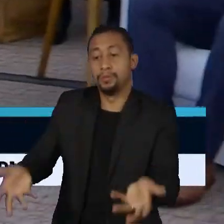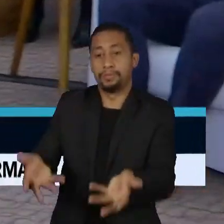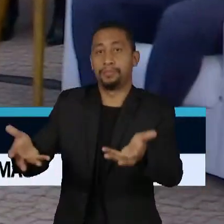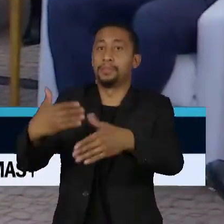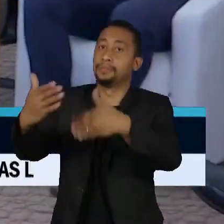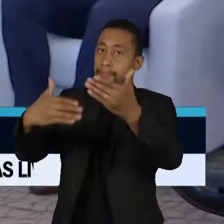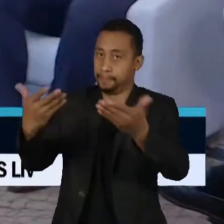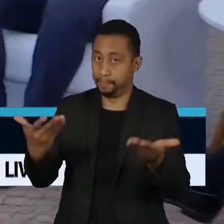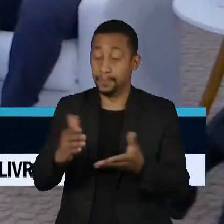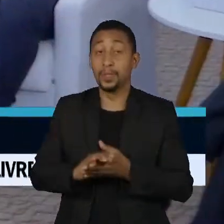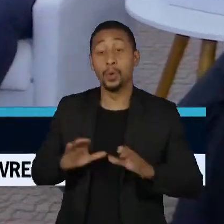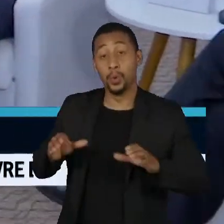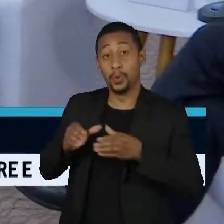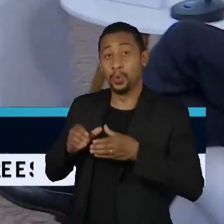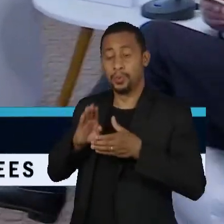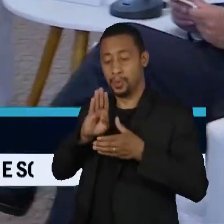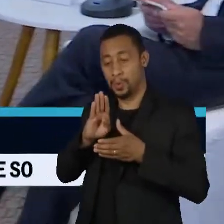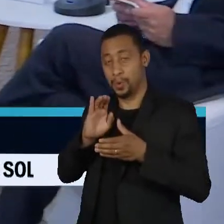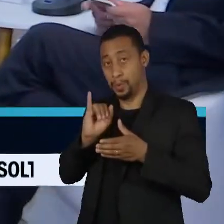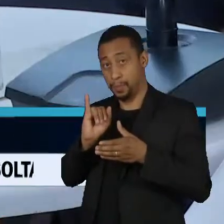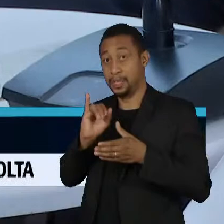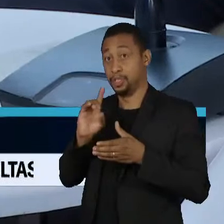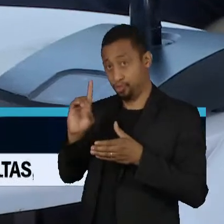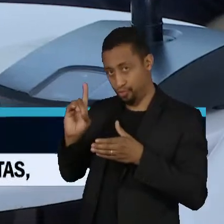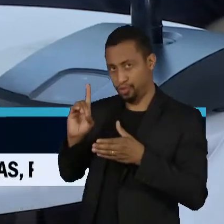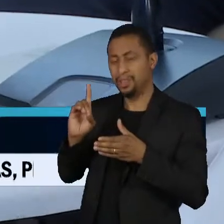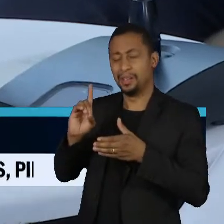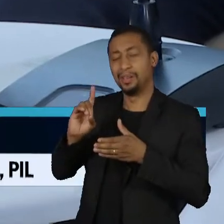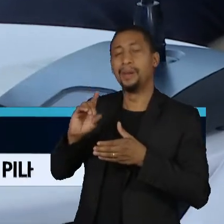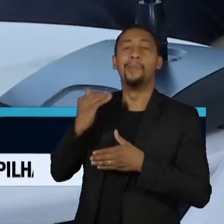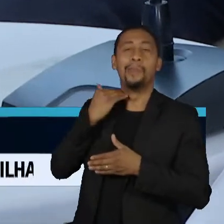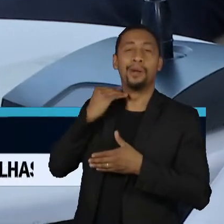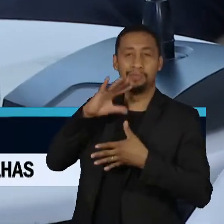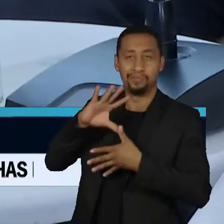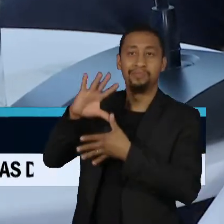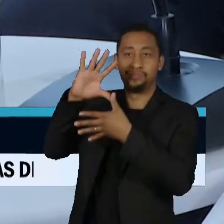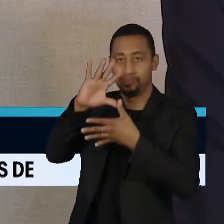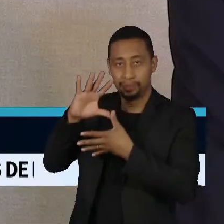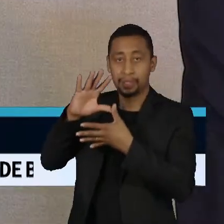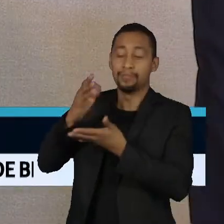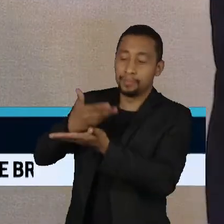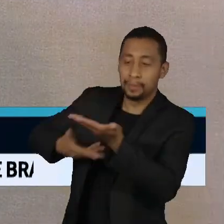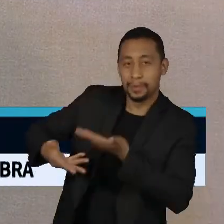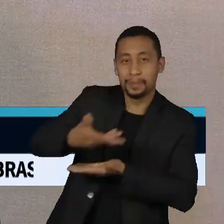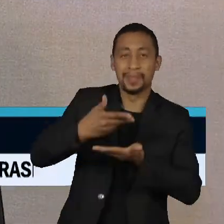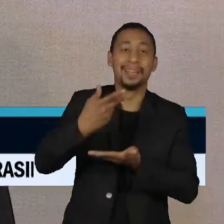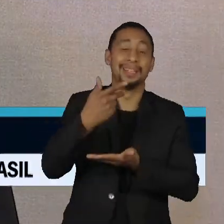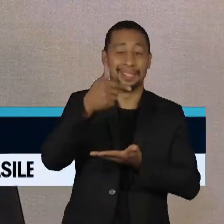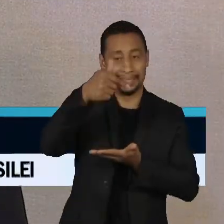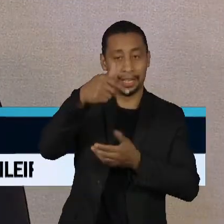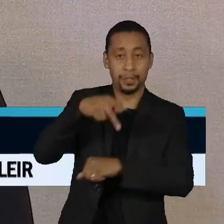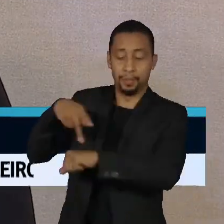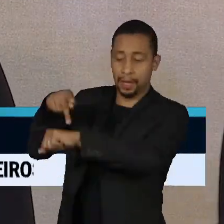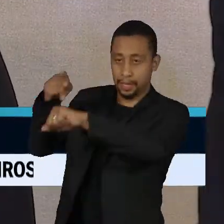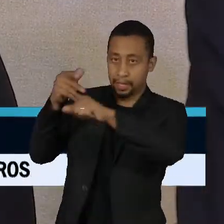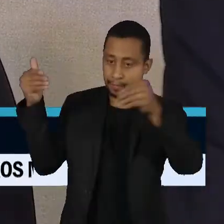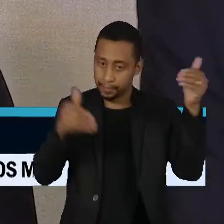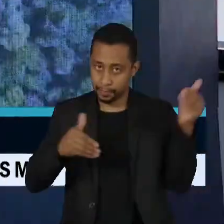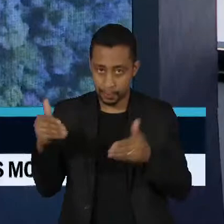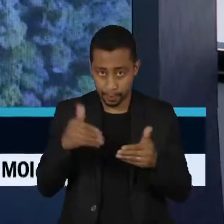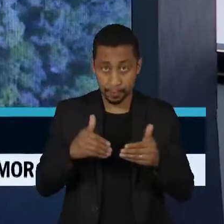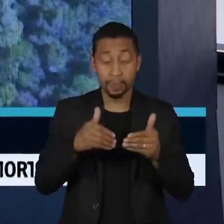diretores do BID com autoridades de sete países. O Brasil foi representado pela ministra do Planejamento, Simone Tebet.